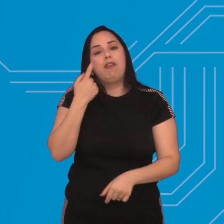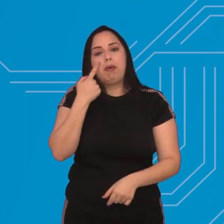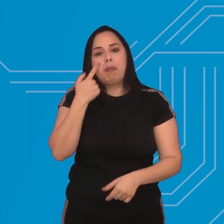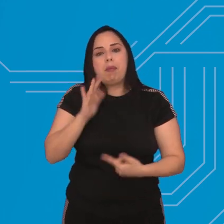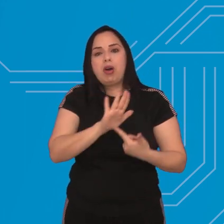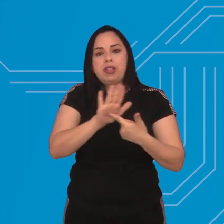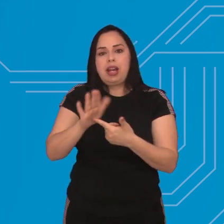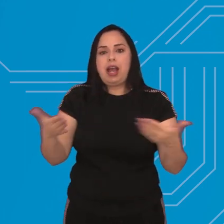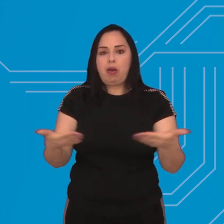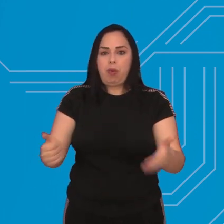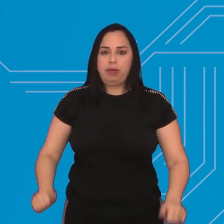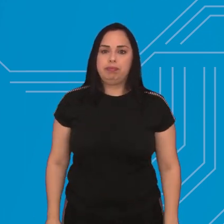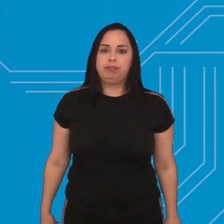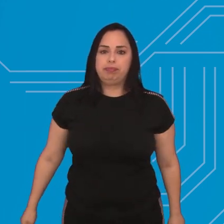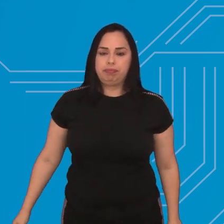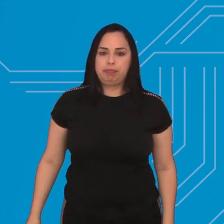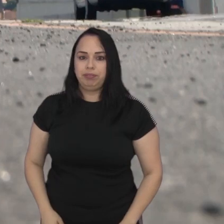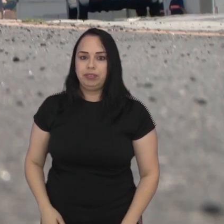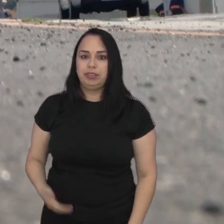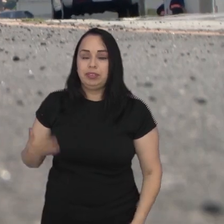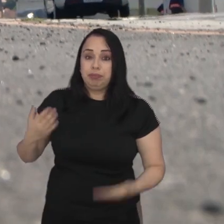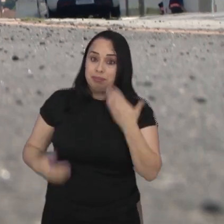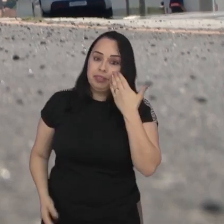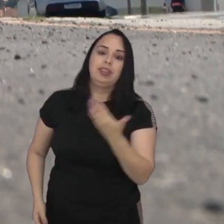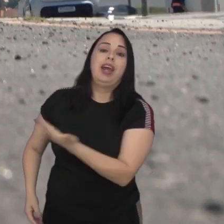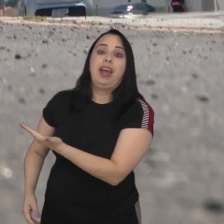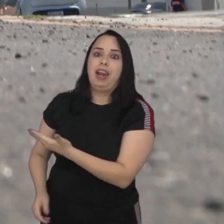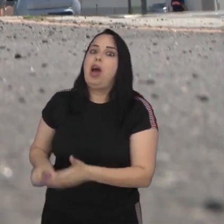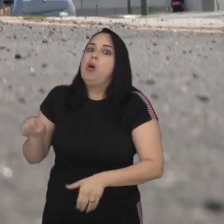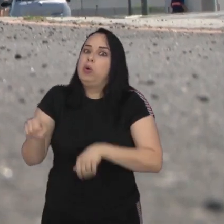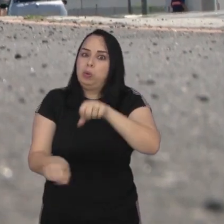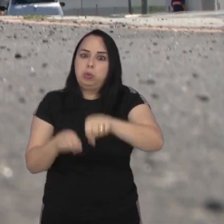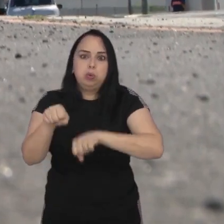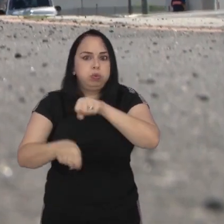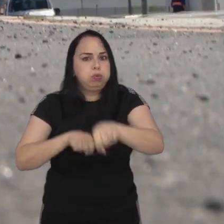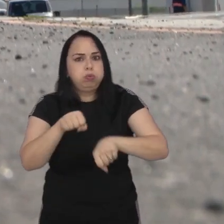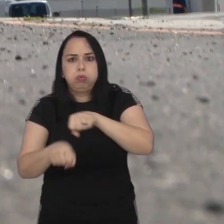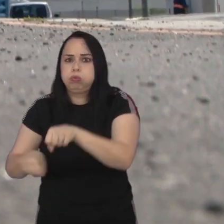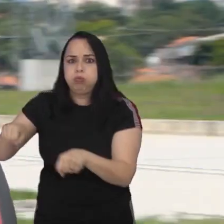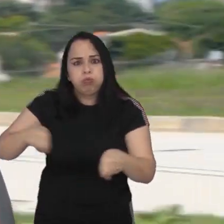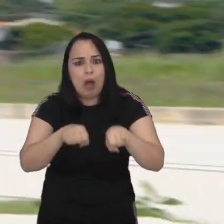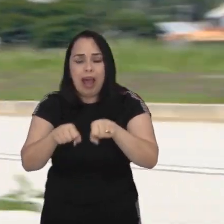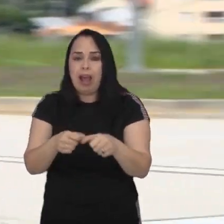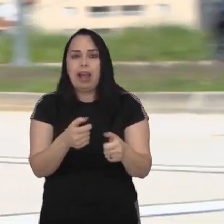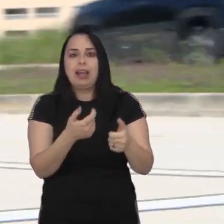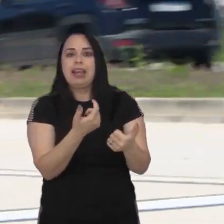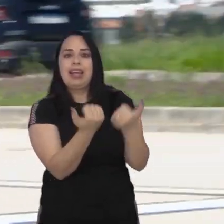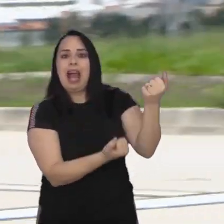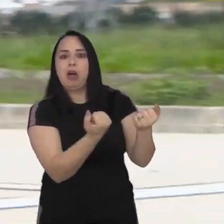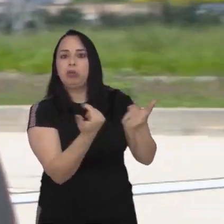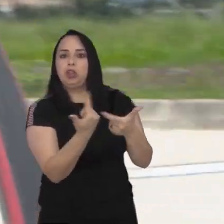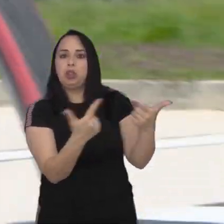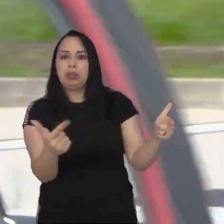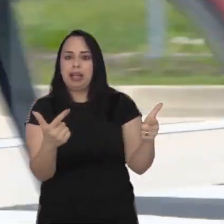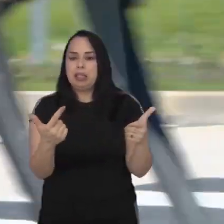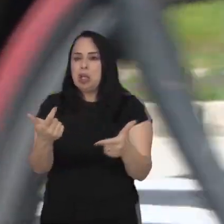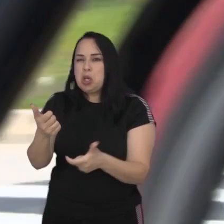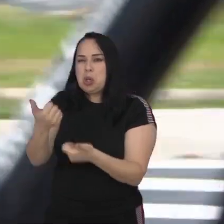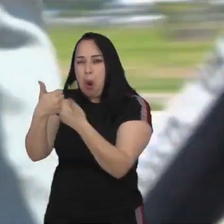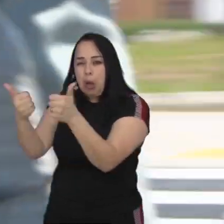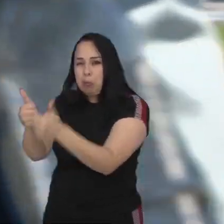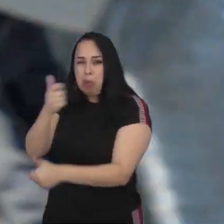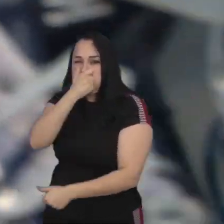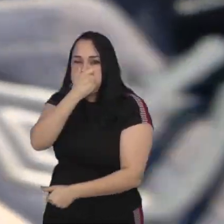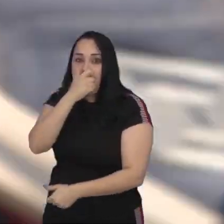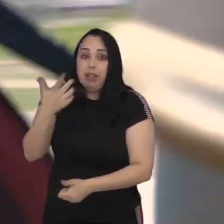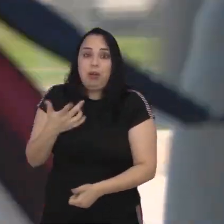como a gente te mostra na reportagem a Federica cruza a cidade de bicicleta como não tem carro e quer fugir dos ônibus